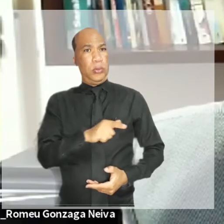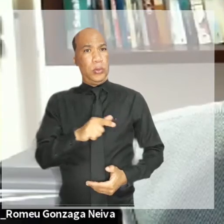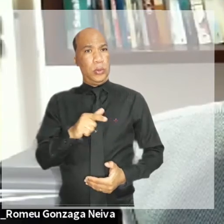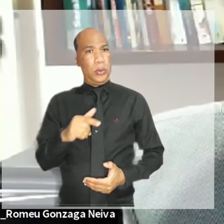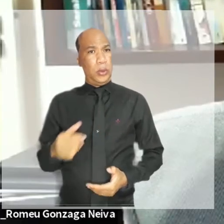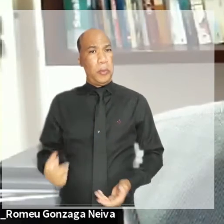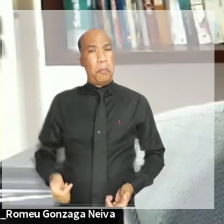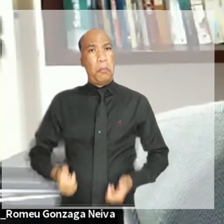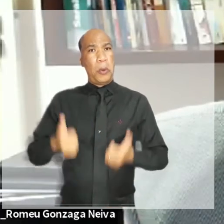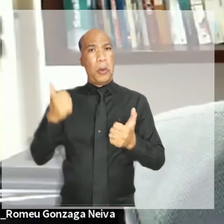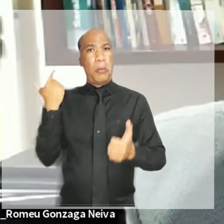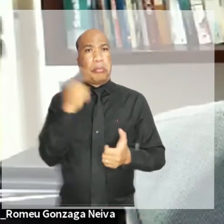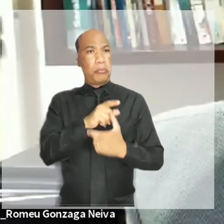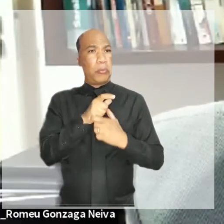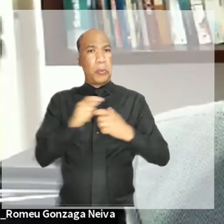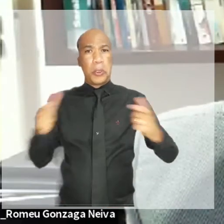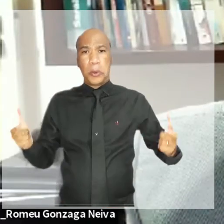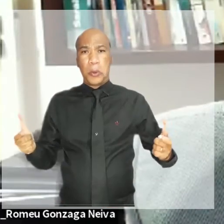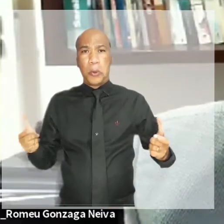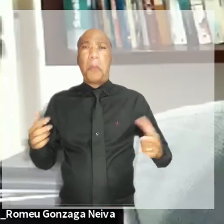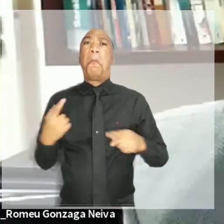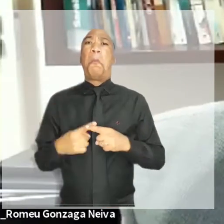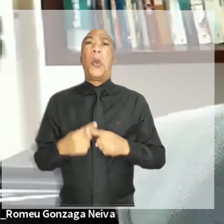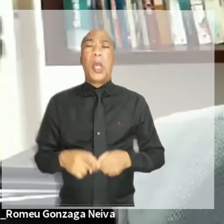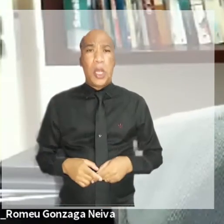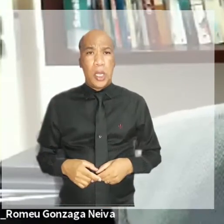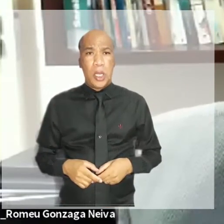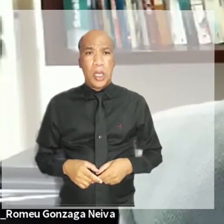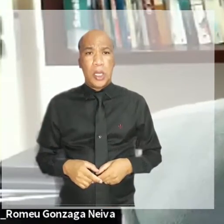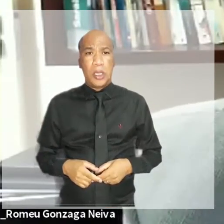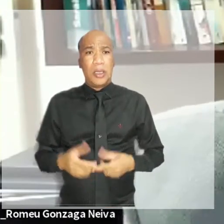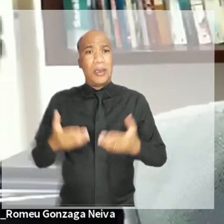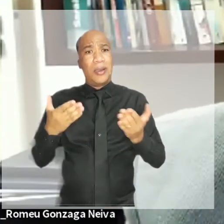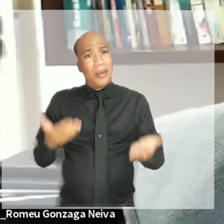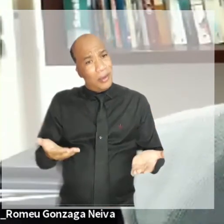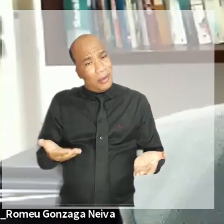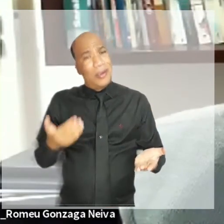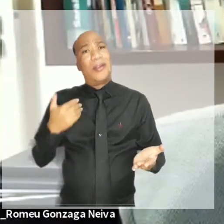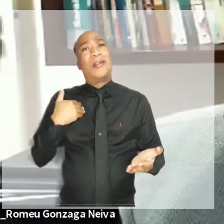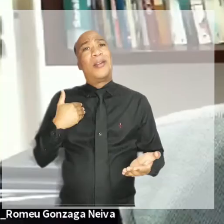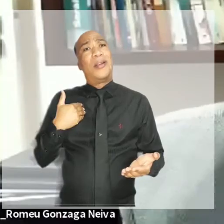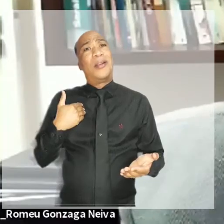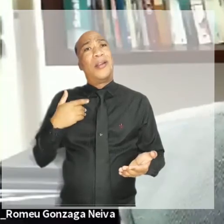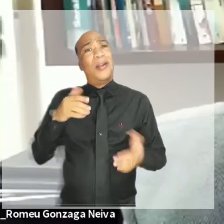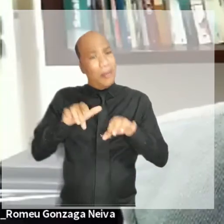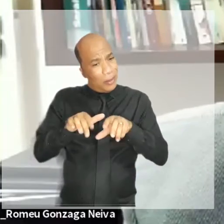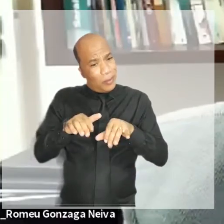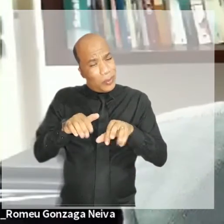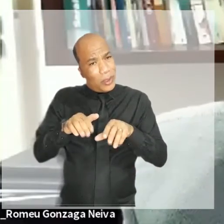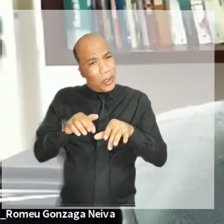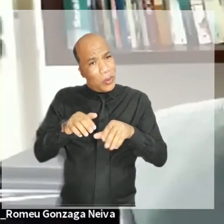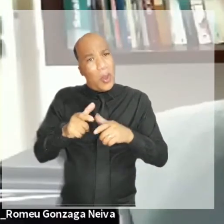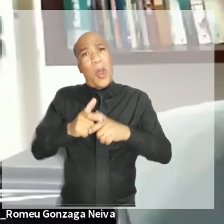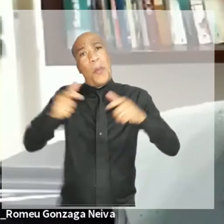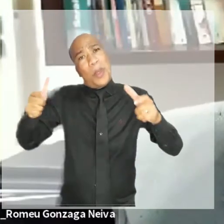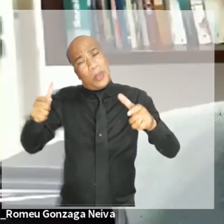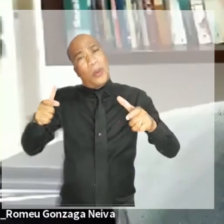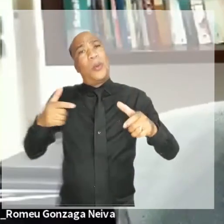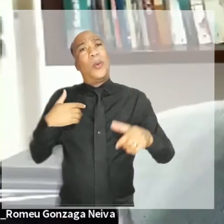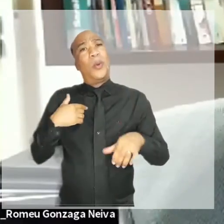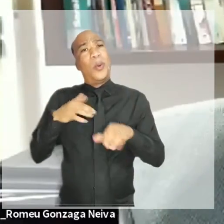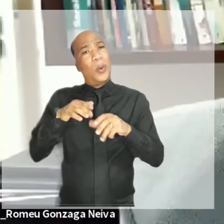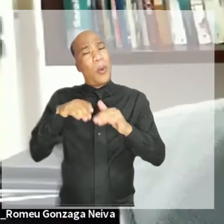gestão adotadas e ao avanço na implementação do processo eletrônico nos tribunais. Ou seja, o próprio